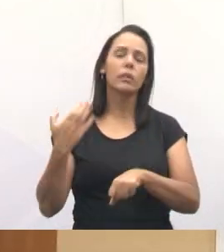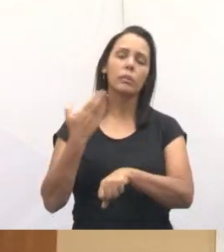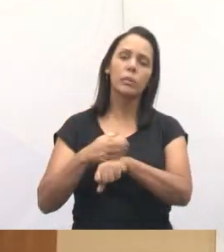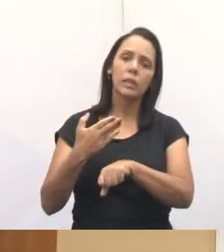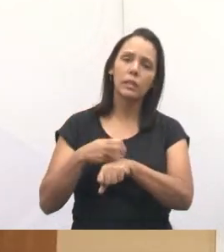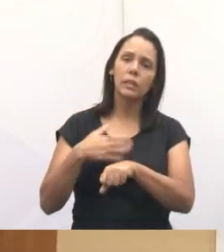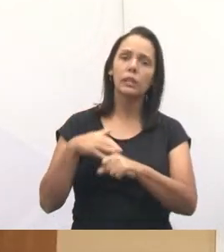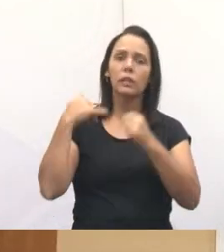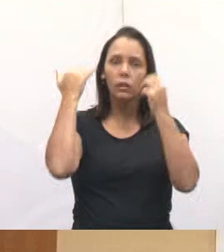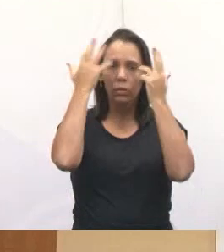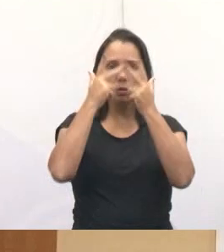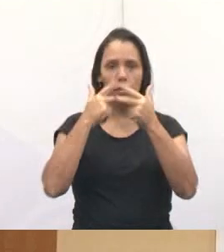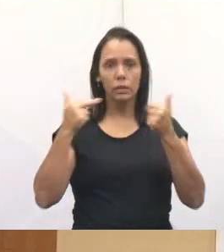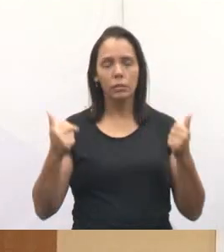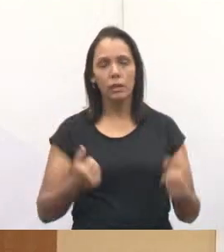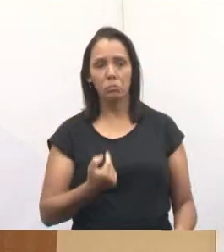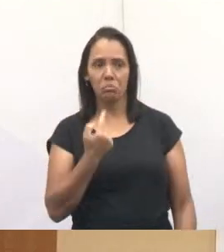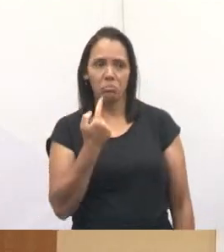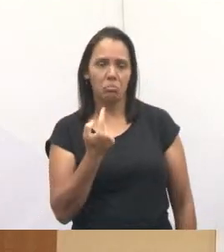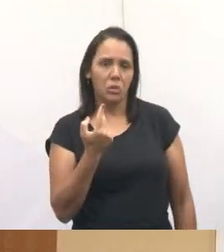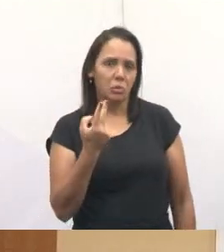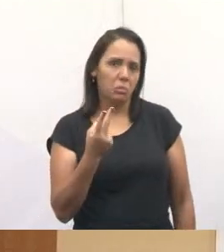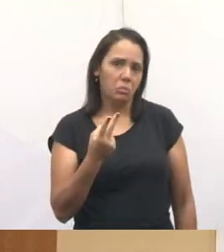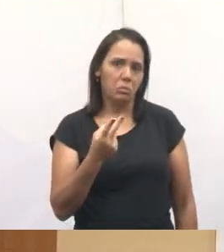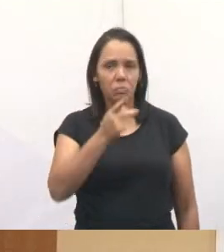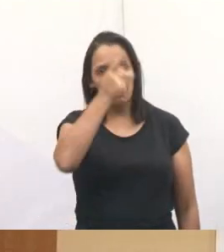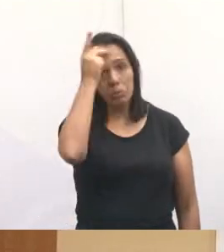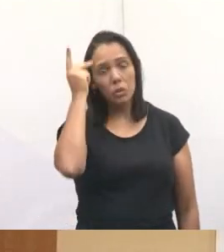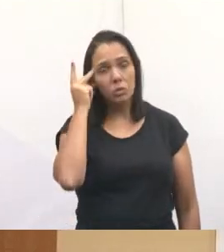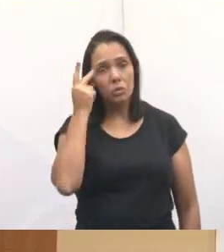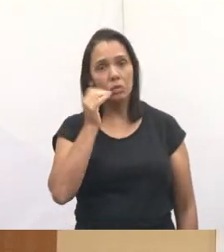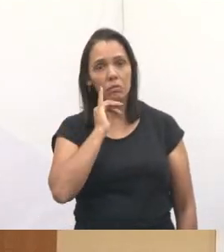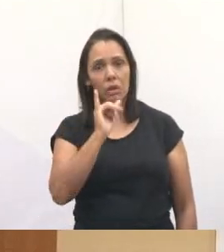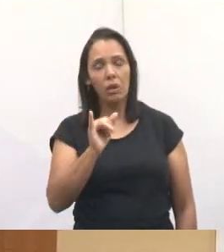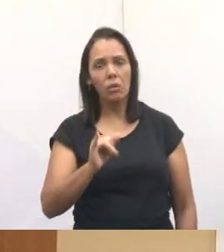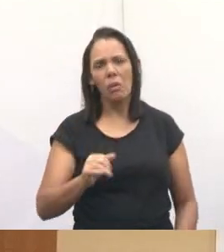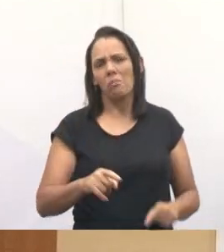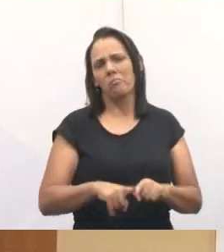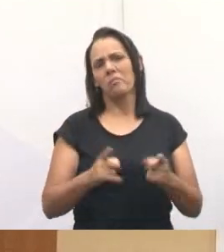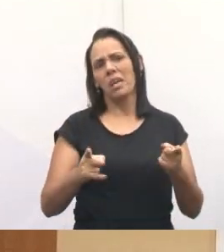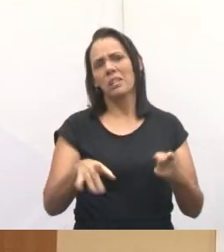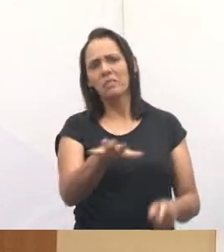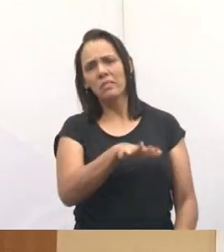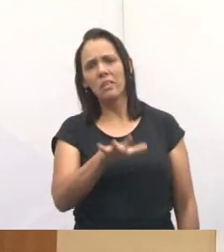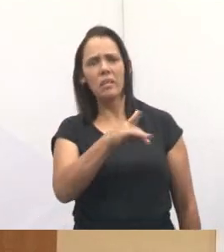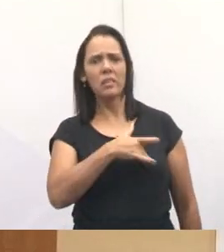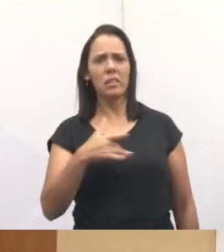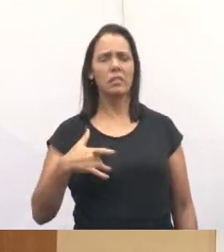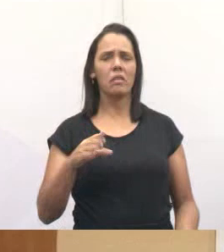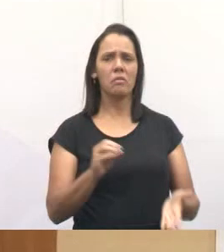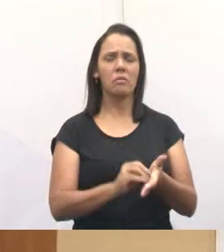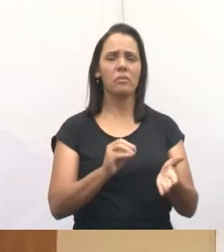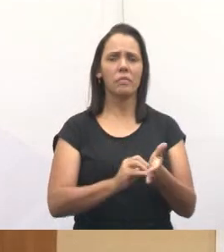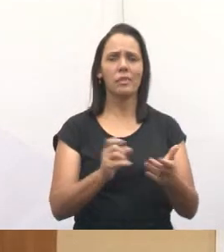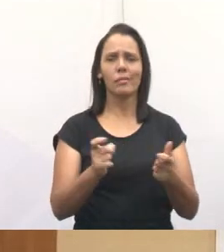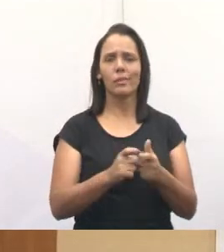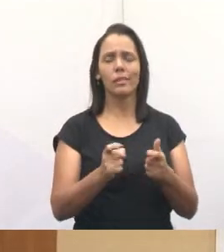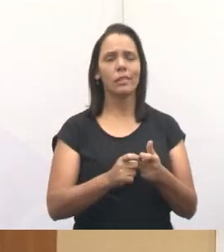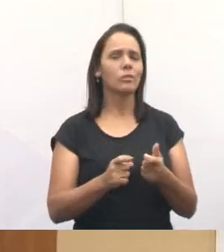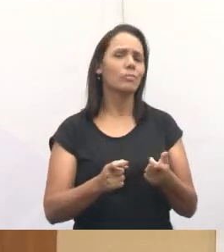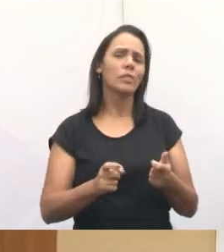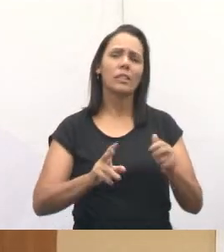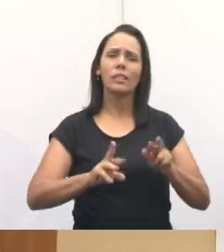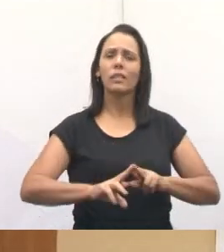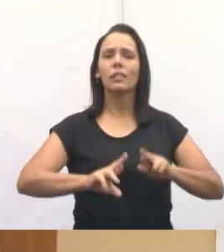Bom, já entrou uma ou duas pessoas na postagem que eu vi, falando, mas é a saúde, não tem médicos... Gente, uma coisa não tem